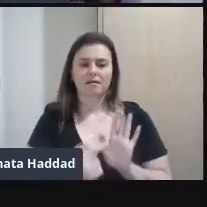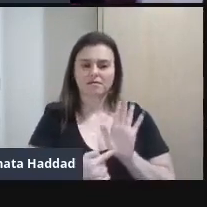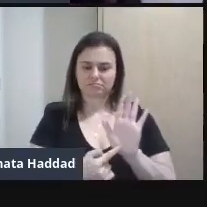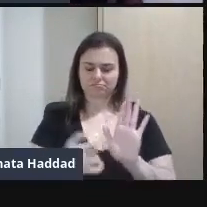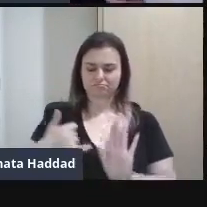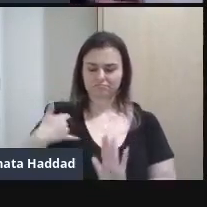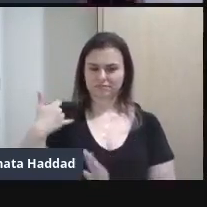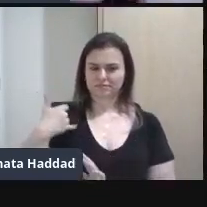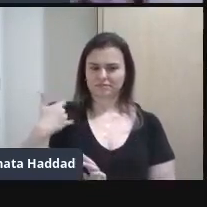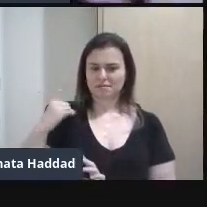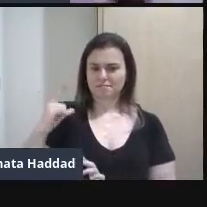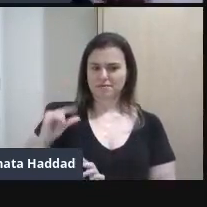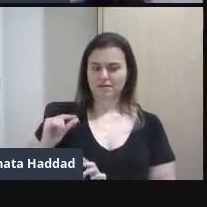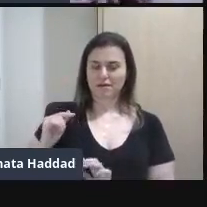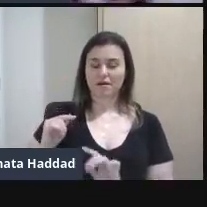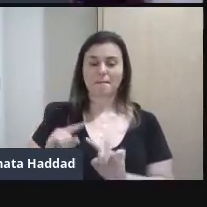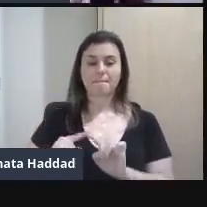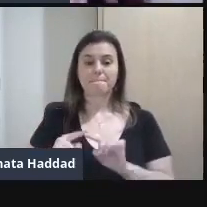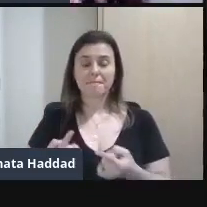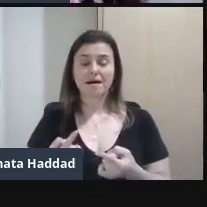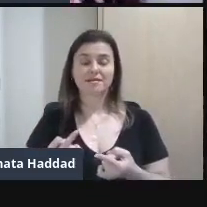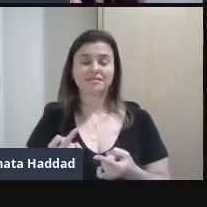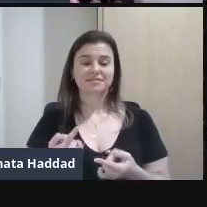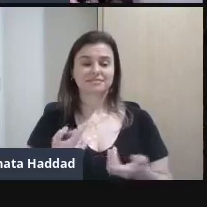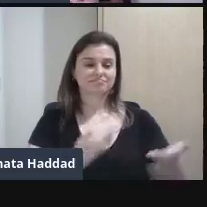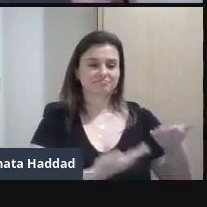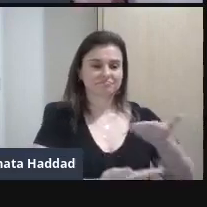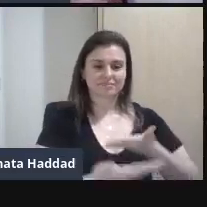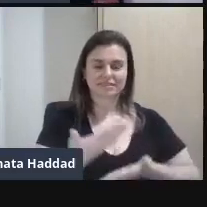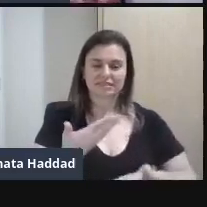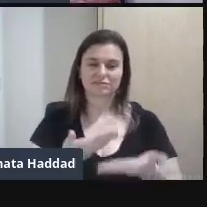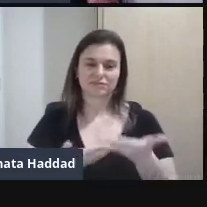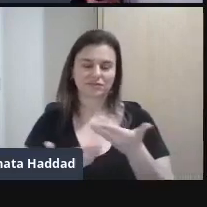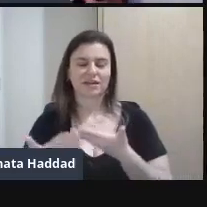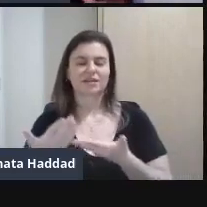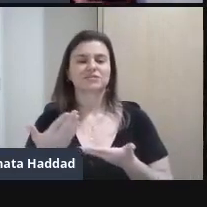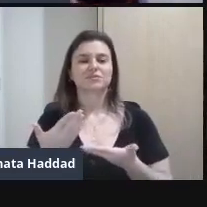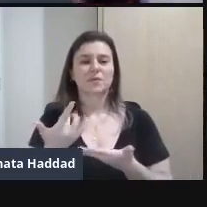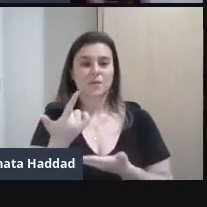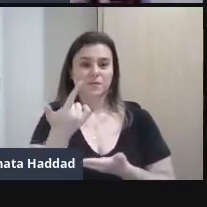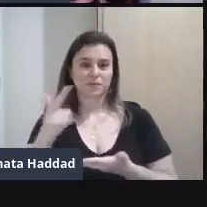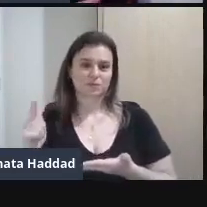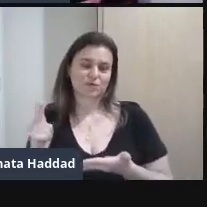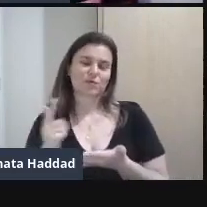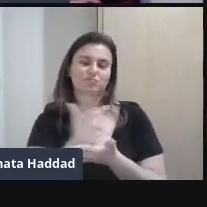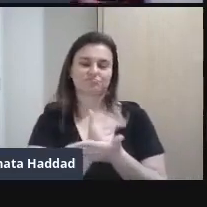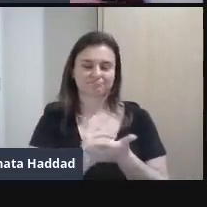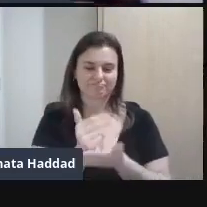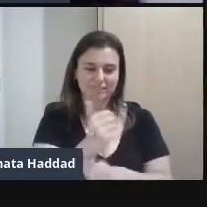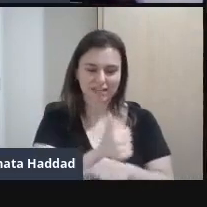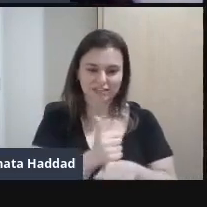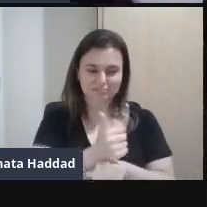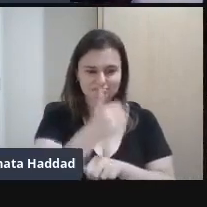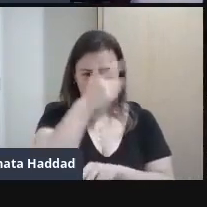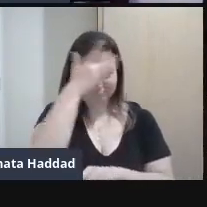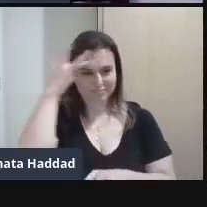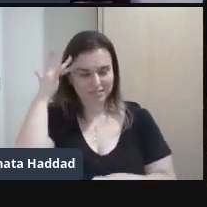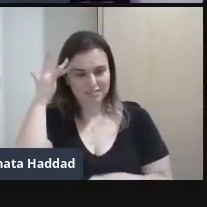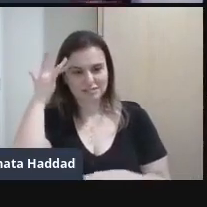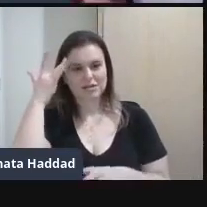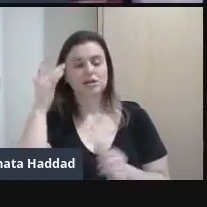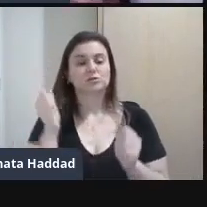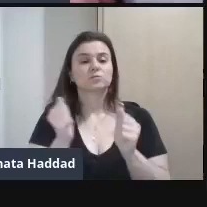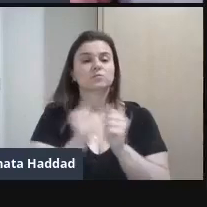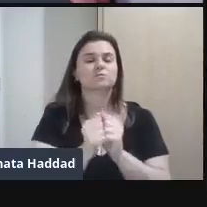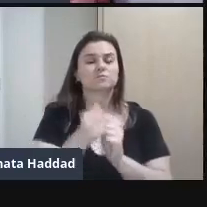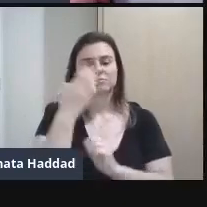antes Mas ela acaba Se envolvendo Também com eles Principalmente Com Osvaldo de Andrade E com a Tarsila do Amaral